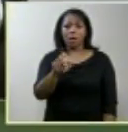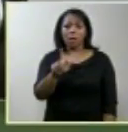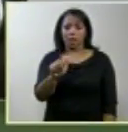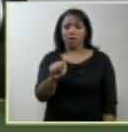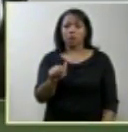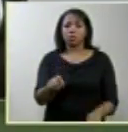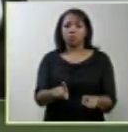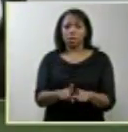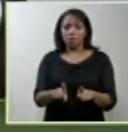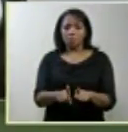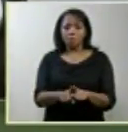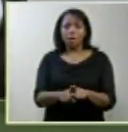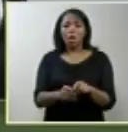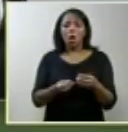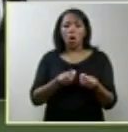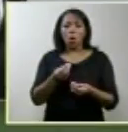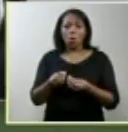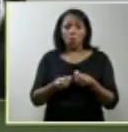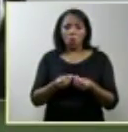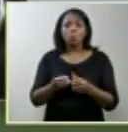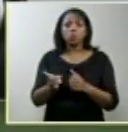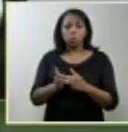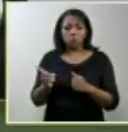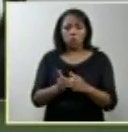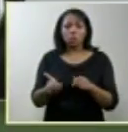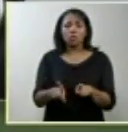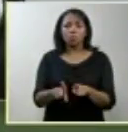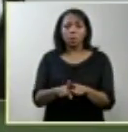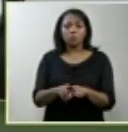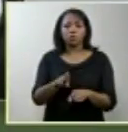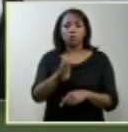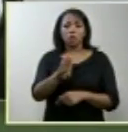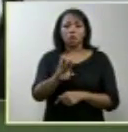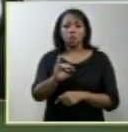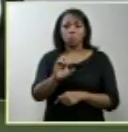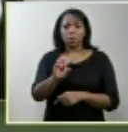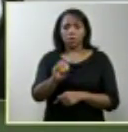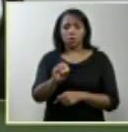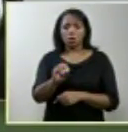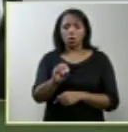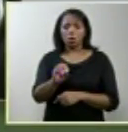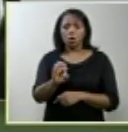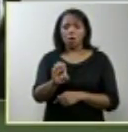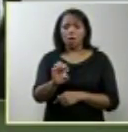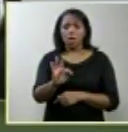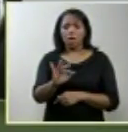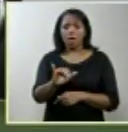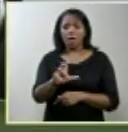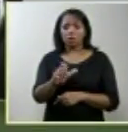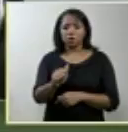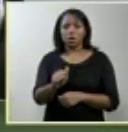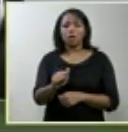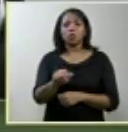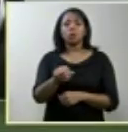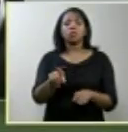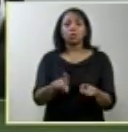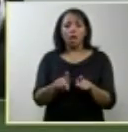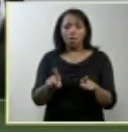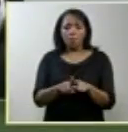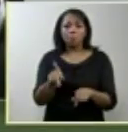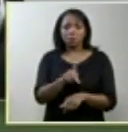bioética atualmente é professora da nossa Universidade de Brasília e